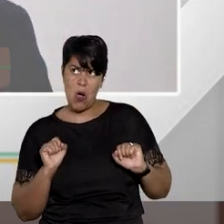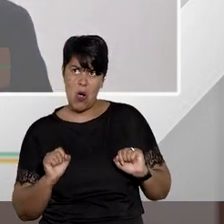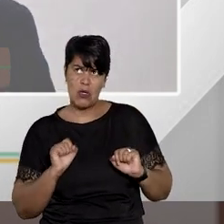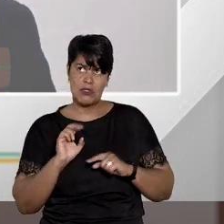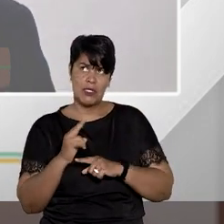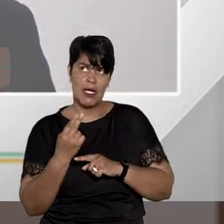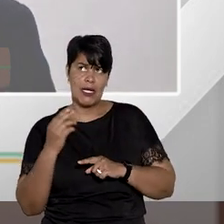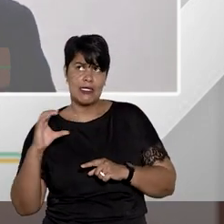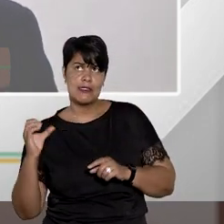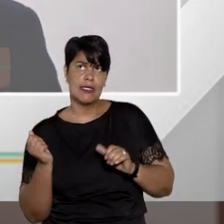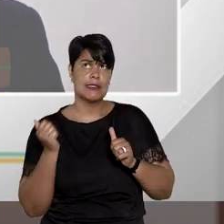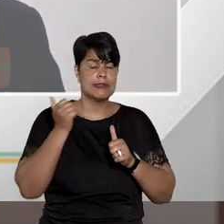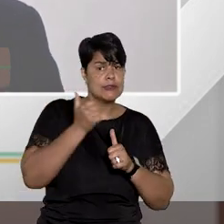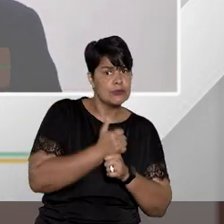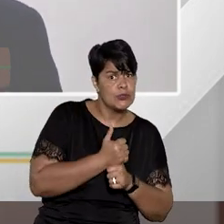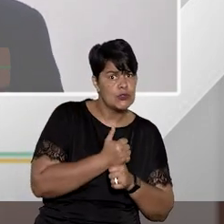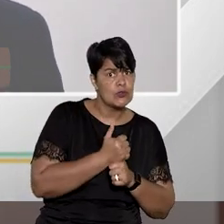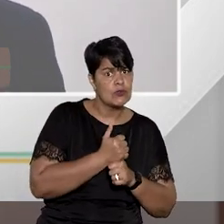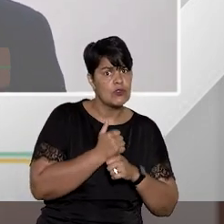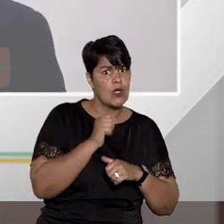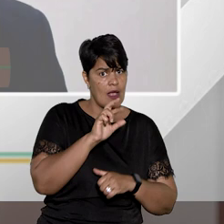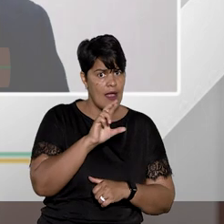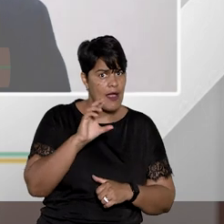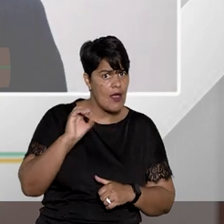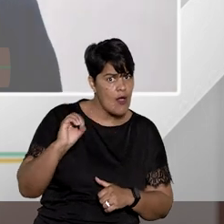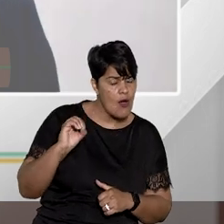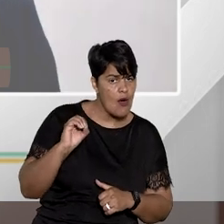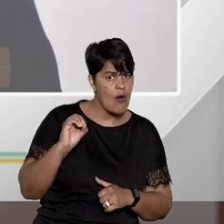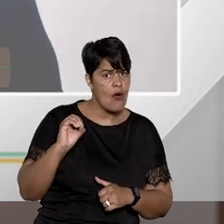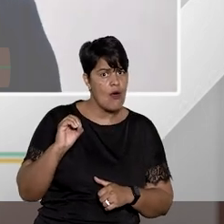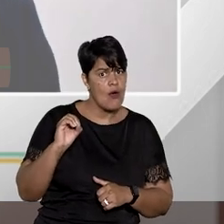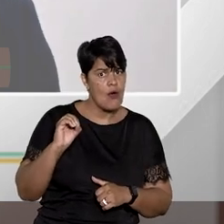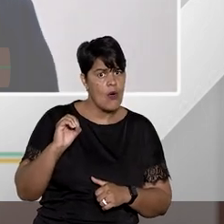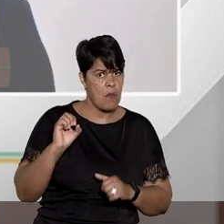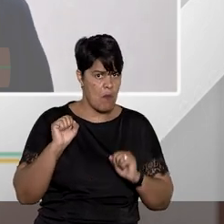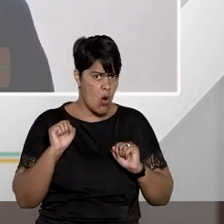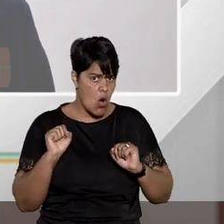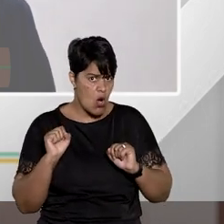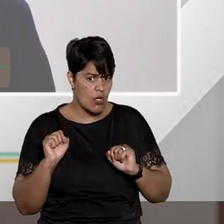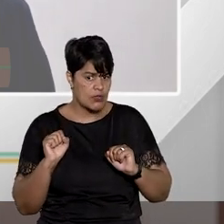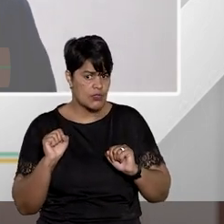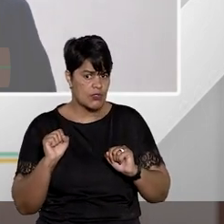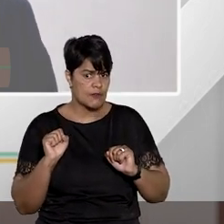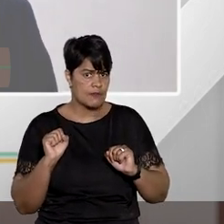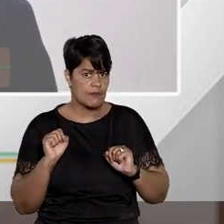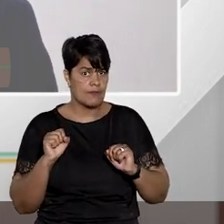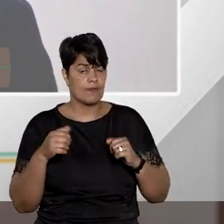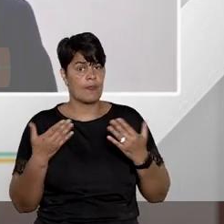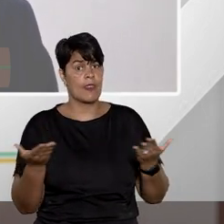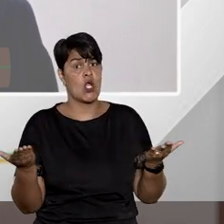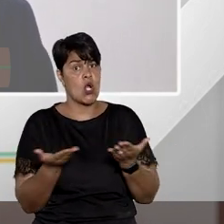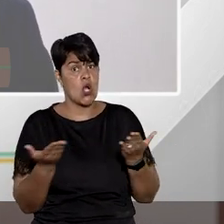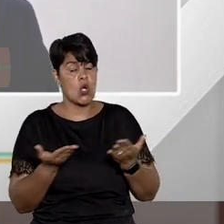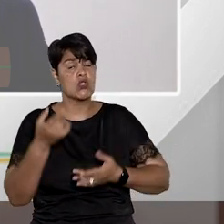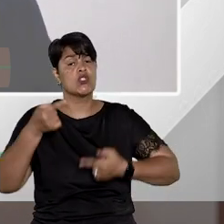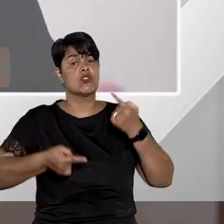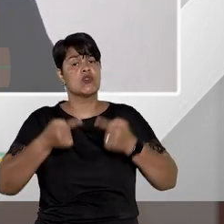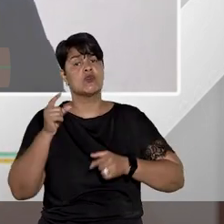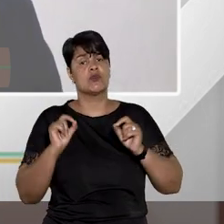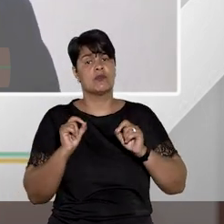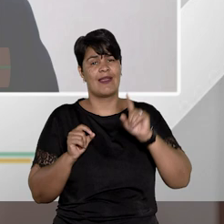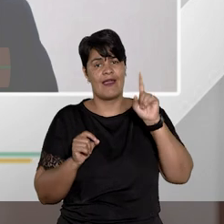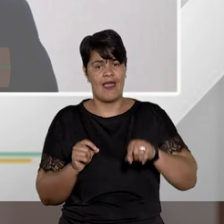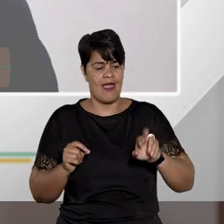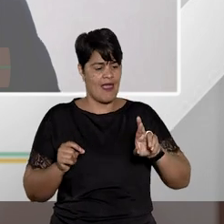o HC substitutivo de RO? o que mais discute hoje não é a impetração de habeas corpus